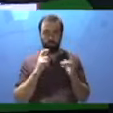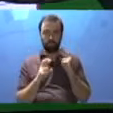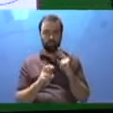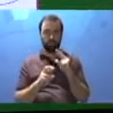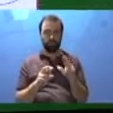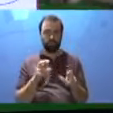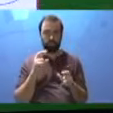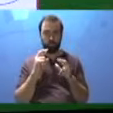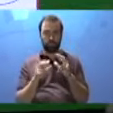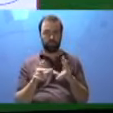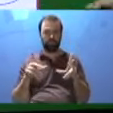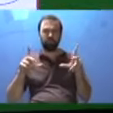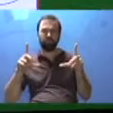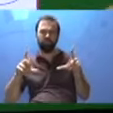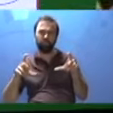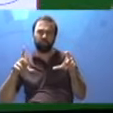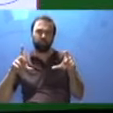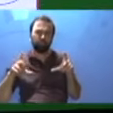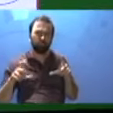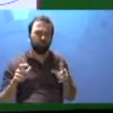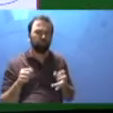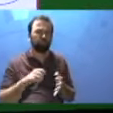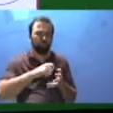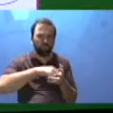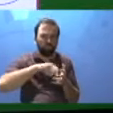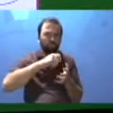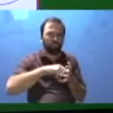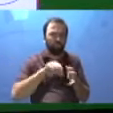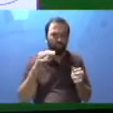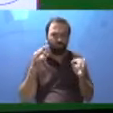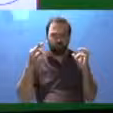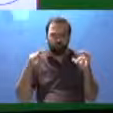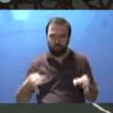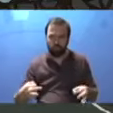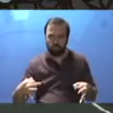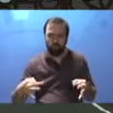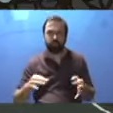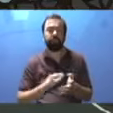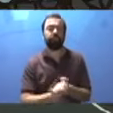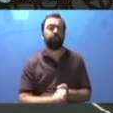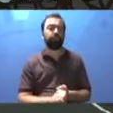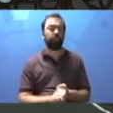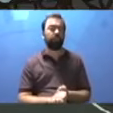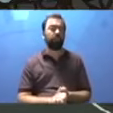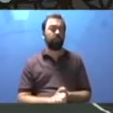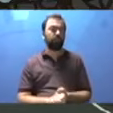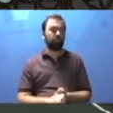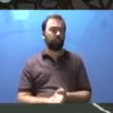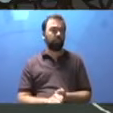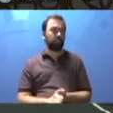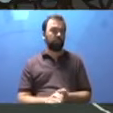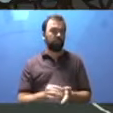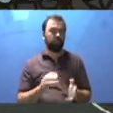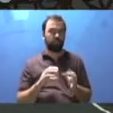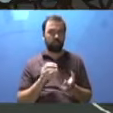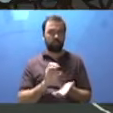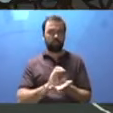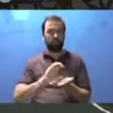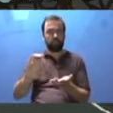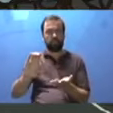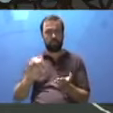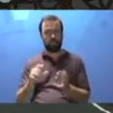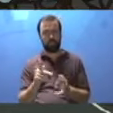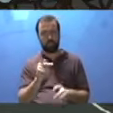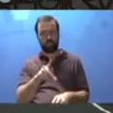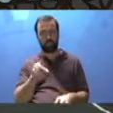que se pede. Tira uma foto bem bonita. Faça uma letra bem legível para a sua professora conseguir corrigir. Tá? E